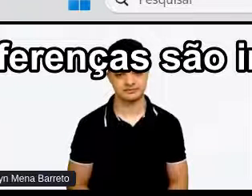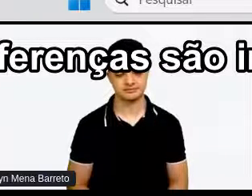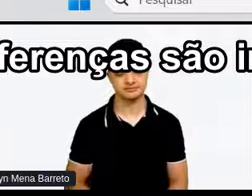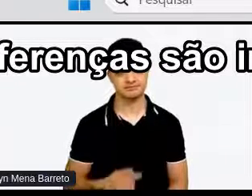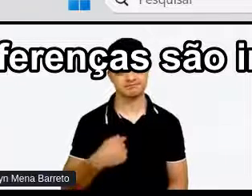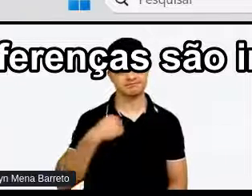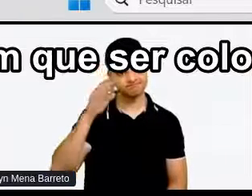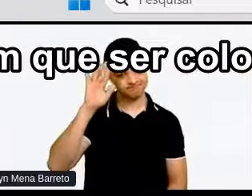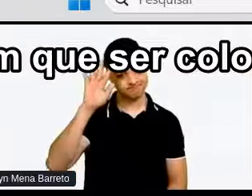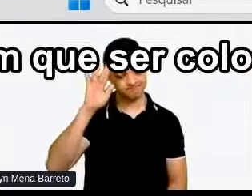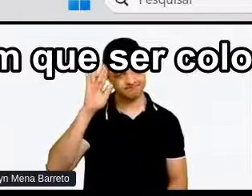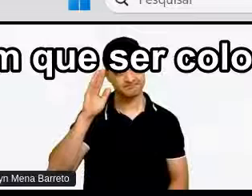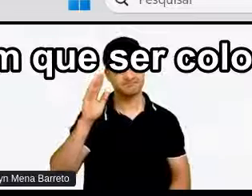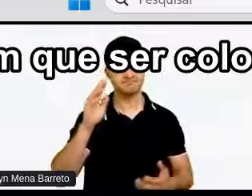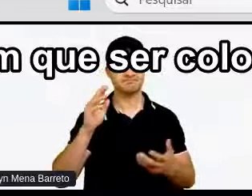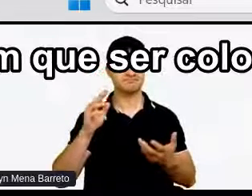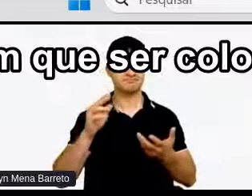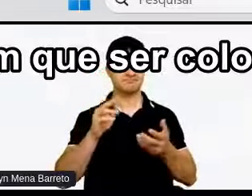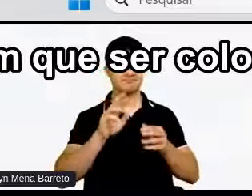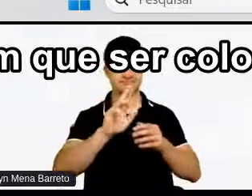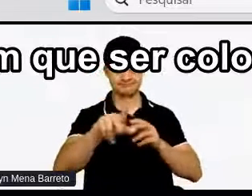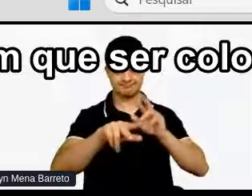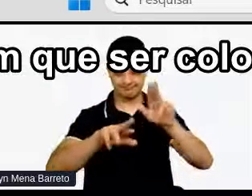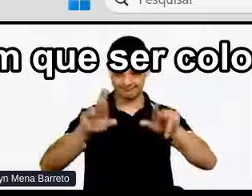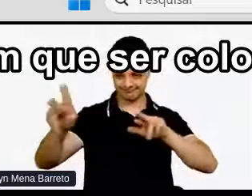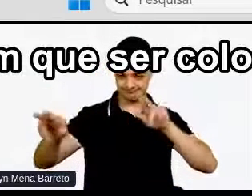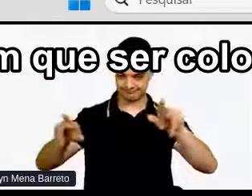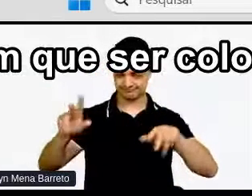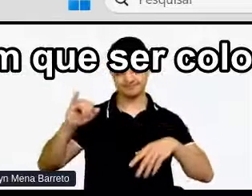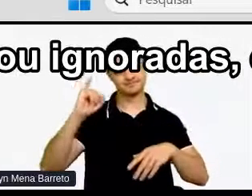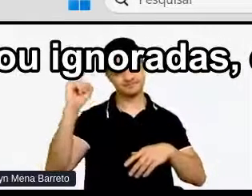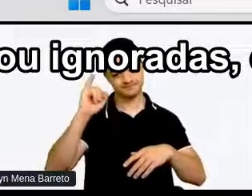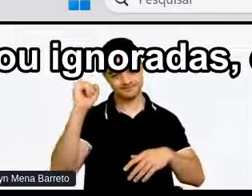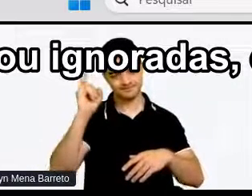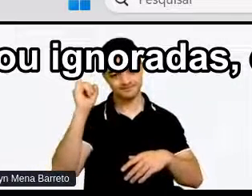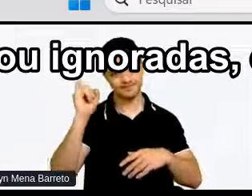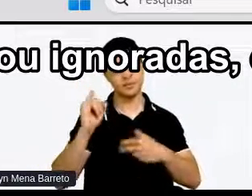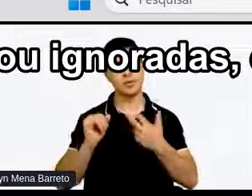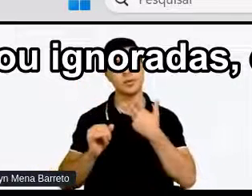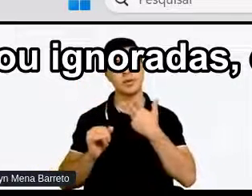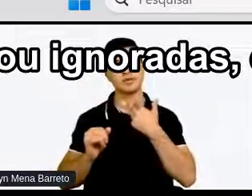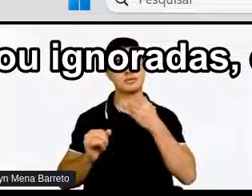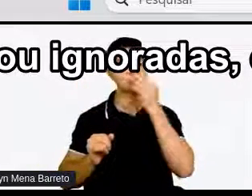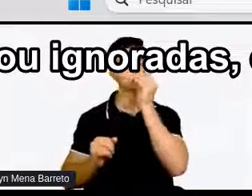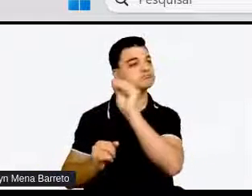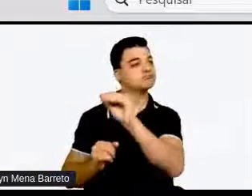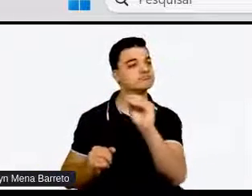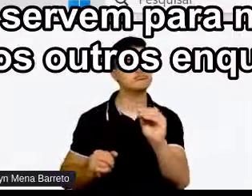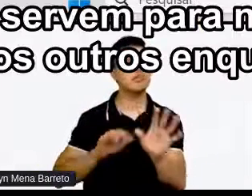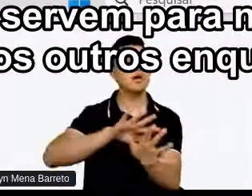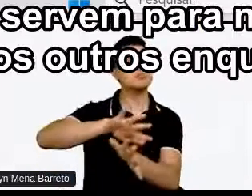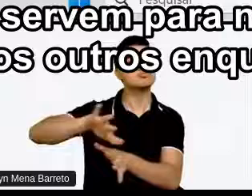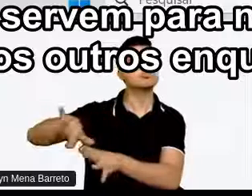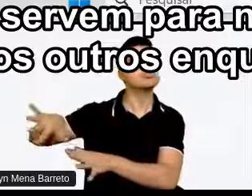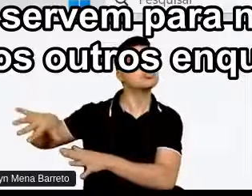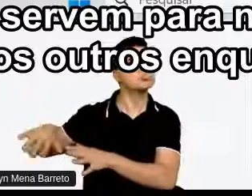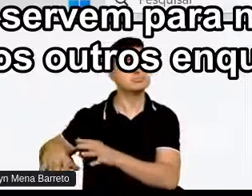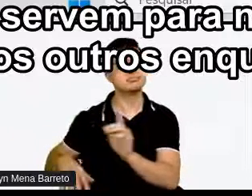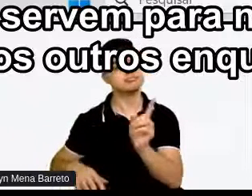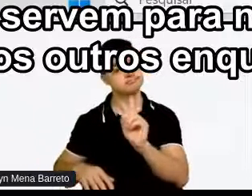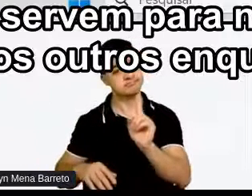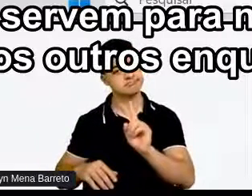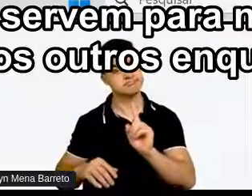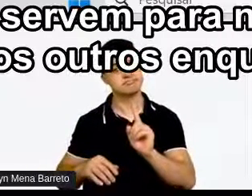Elas existem Elas não têm que ser colocadas Para baixo do tapete Ou ignoradas Ou desprezadas Elas servem